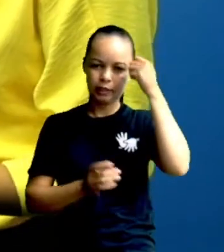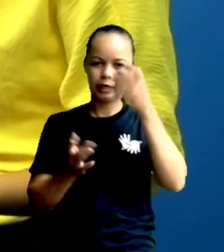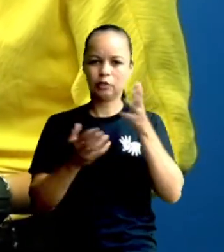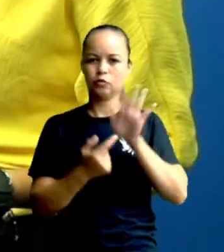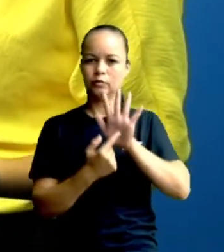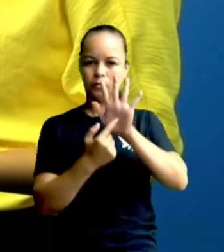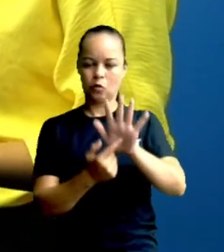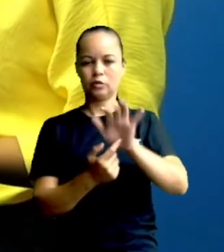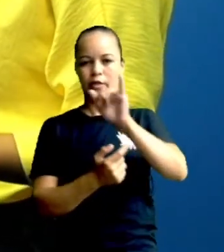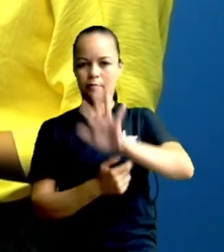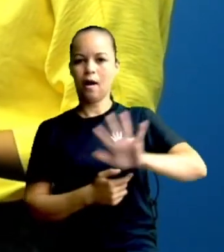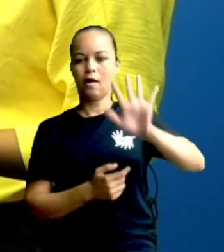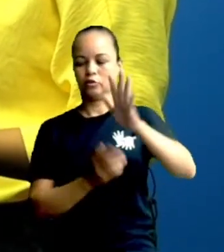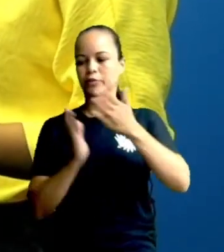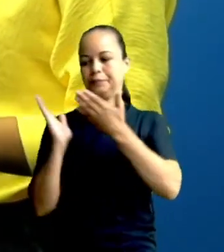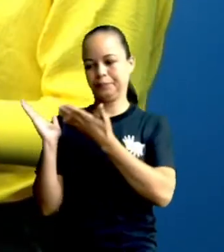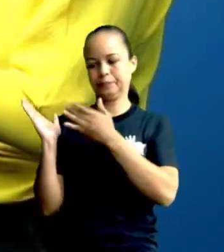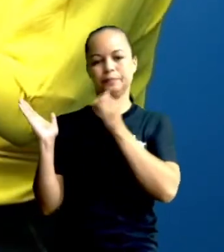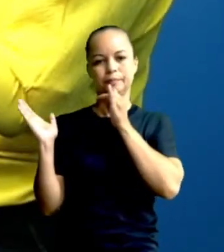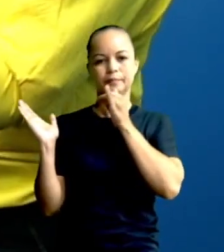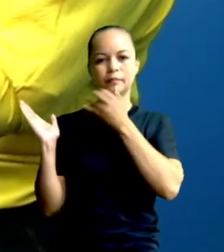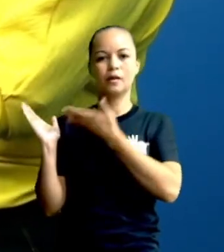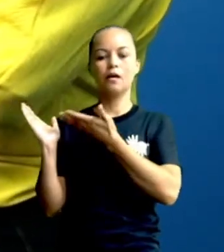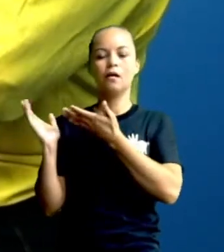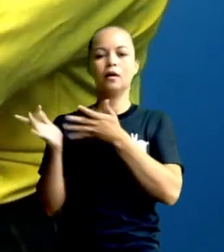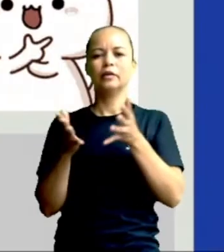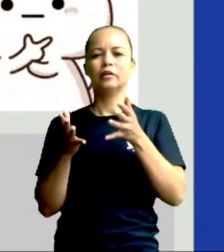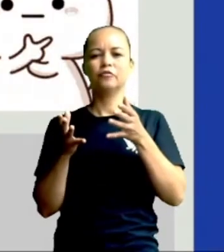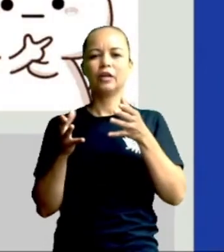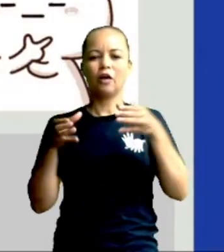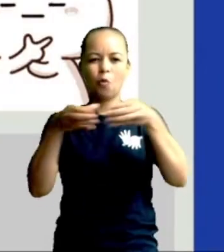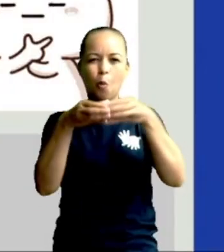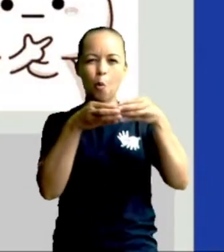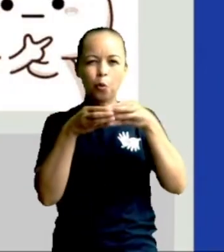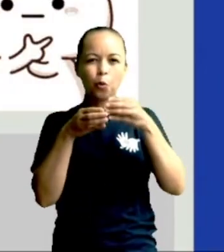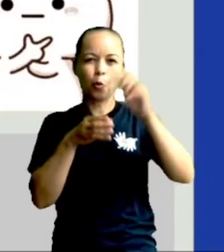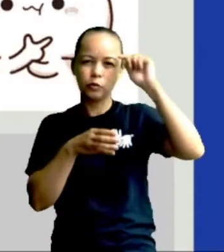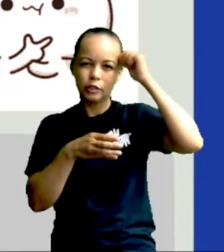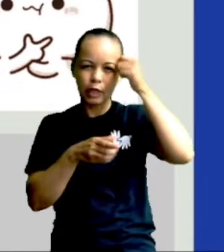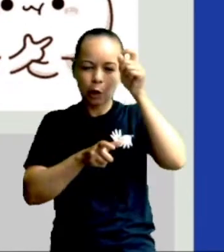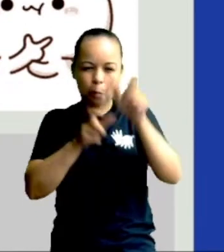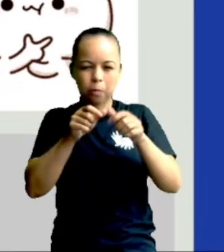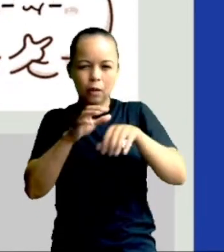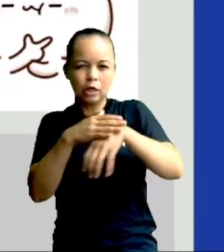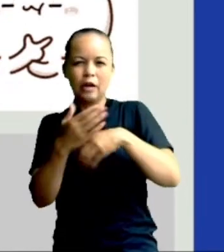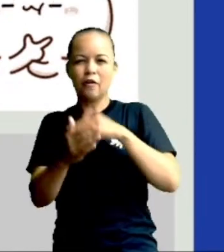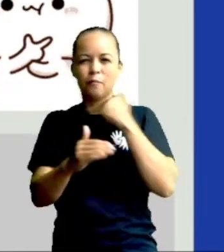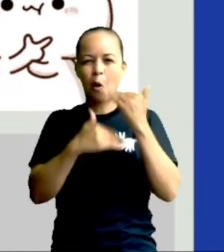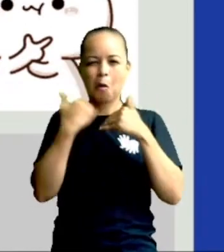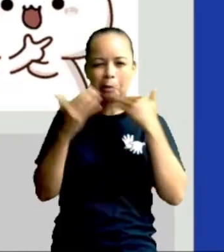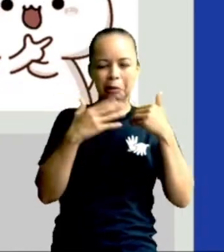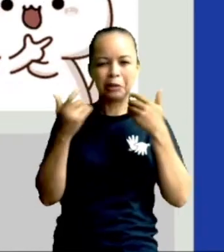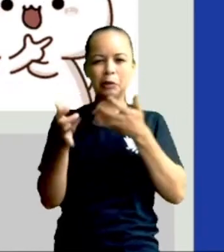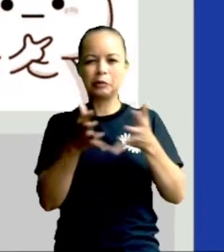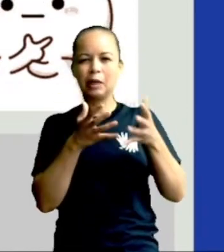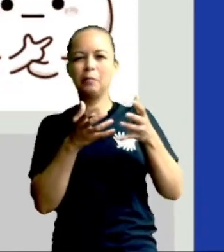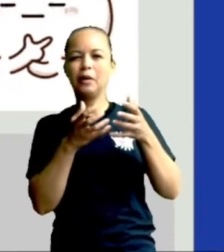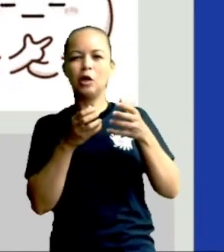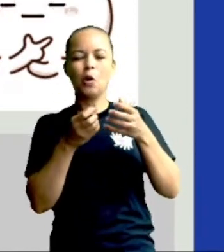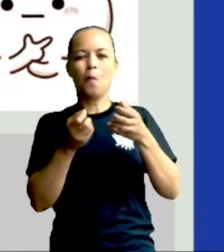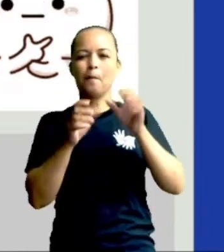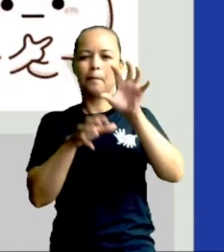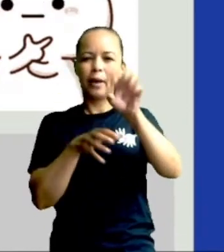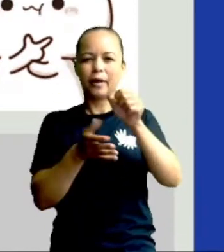Tá aí um exemplo de alguns navios negreiros, que ficava todo mundo junto, um em cima do outro. Muitos morriam e eram lançados ao mar os